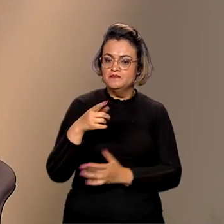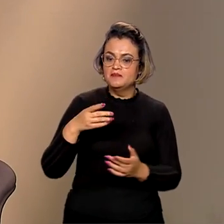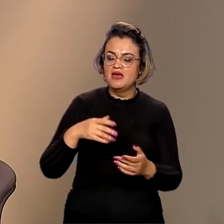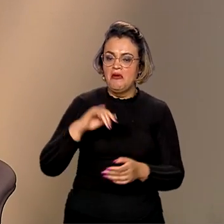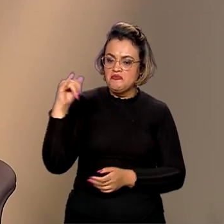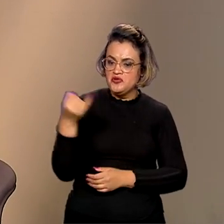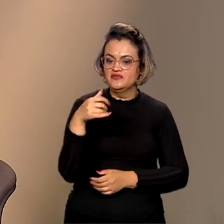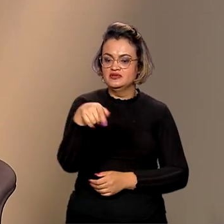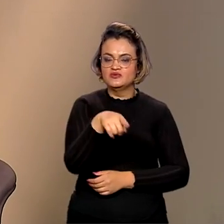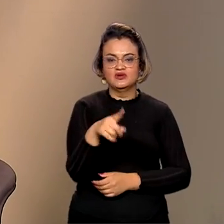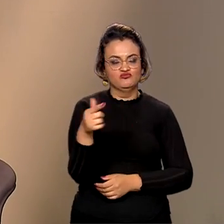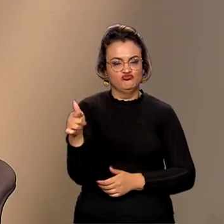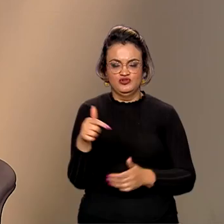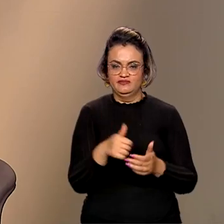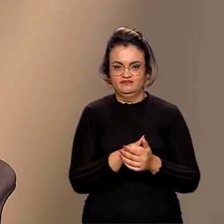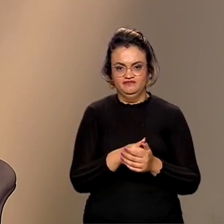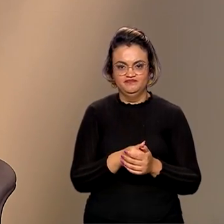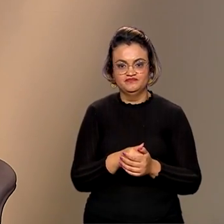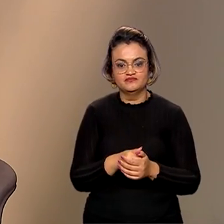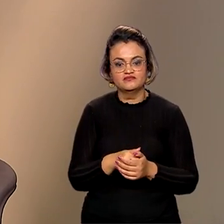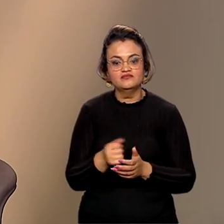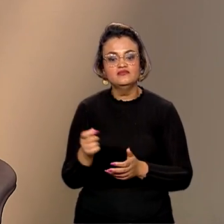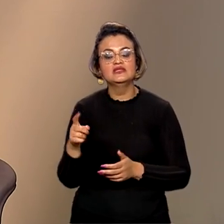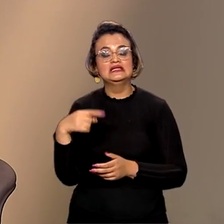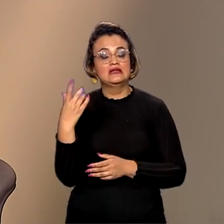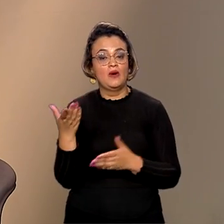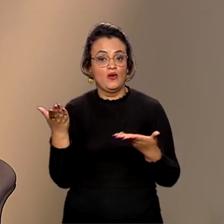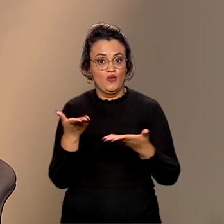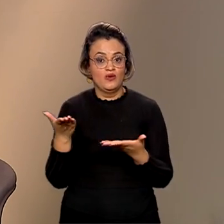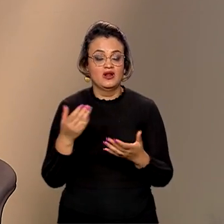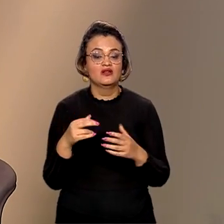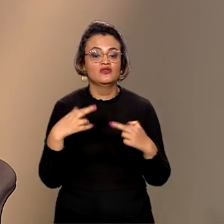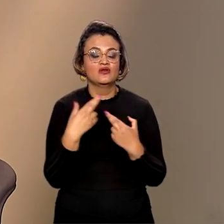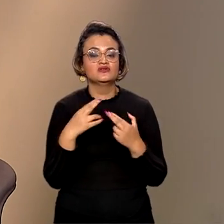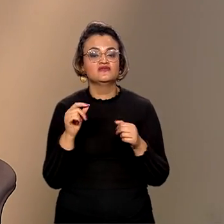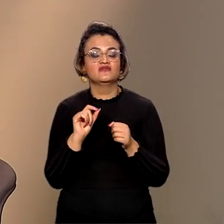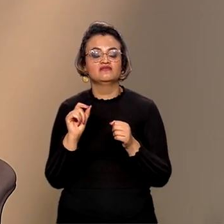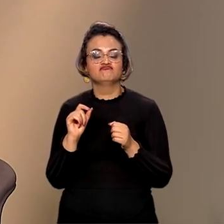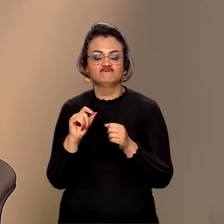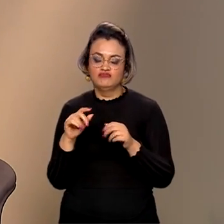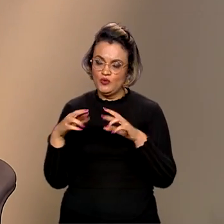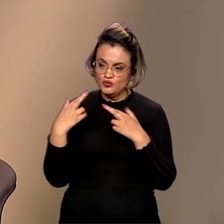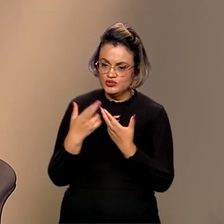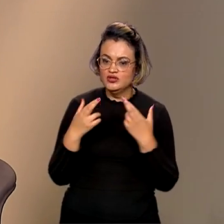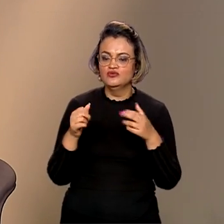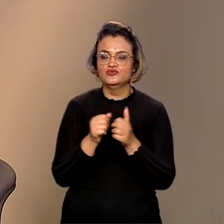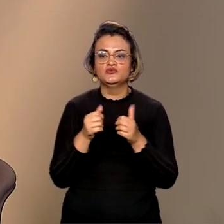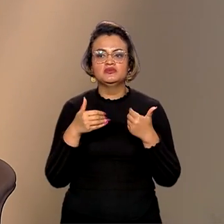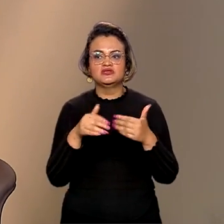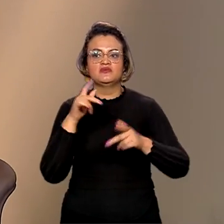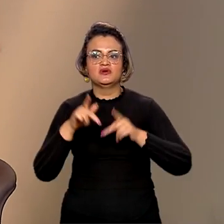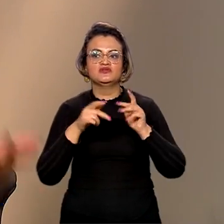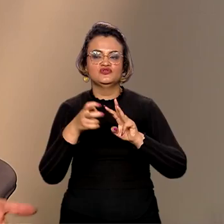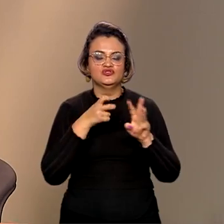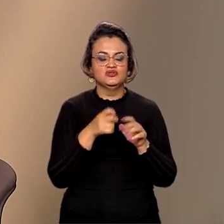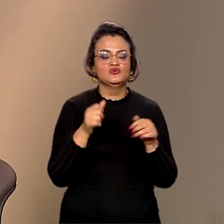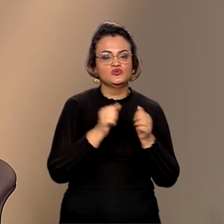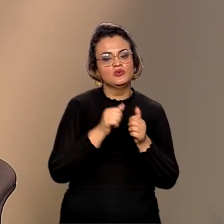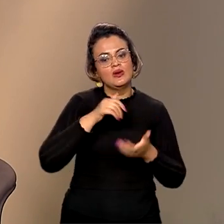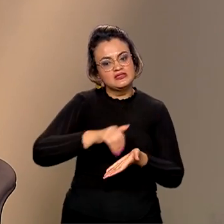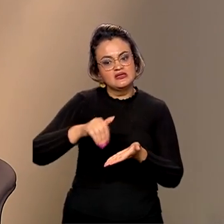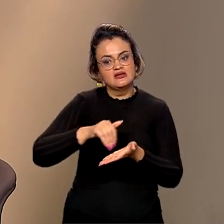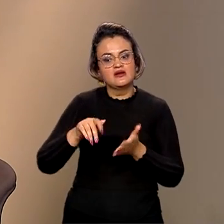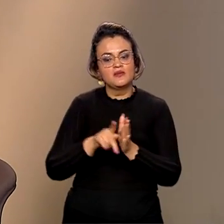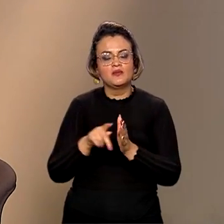Constituição, né. Então, nós fizemos agora essa operação, o Ministério dos Povos Indígenas acompanhou, junto com a Secretaria-Geral da